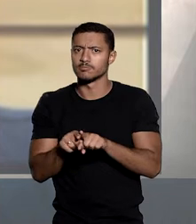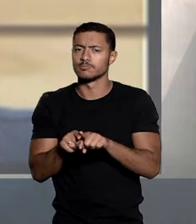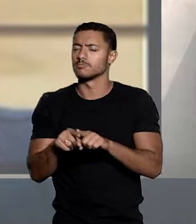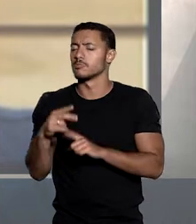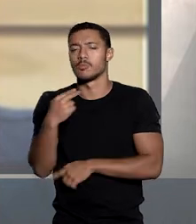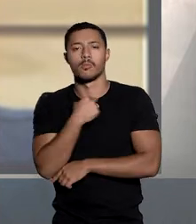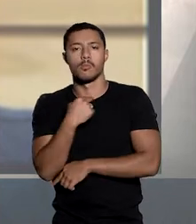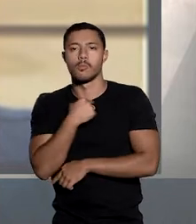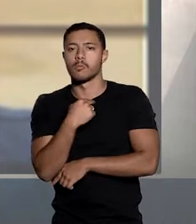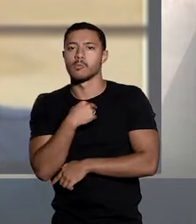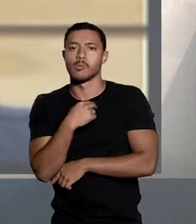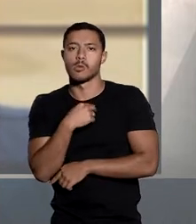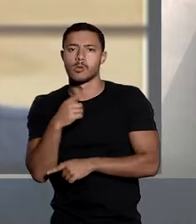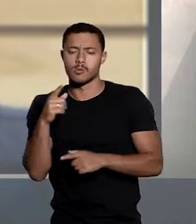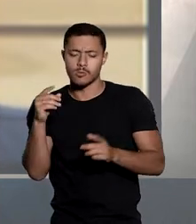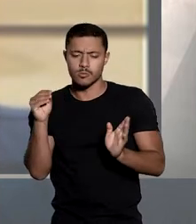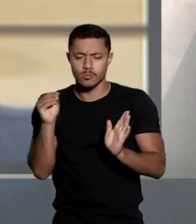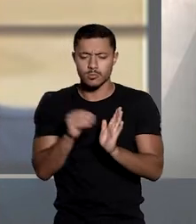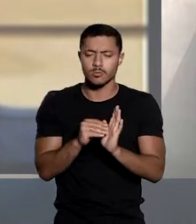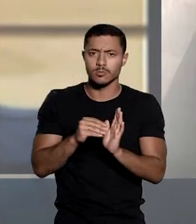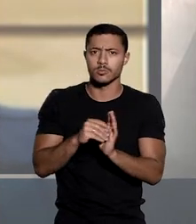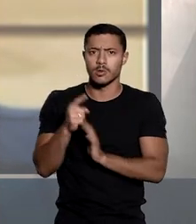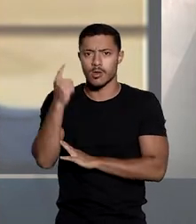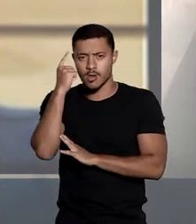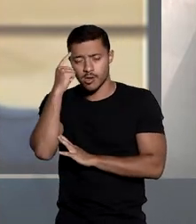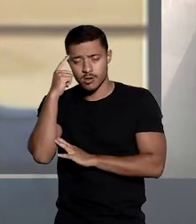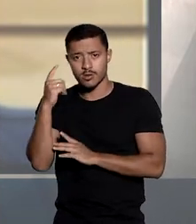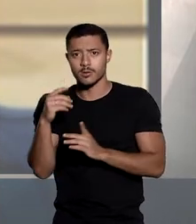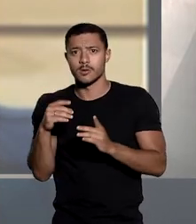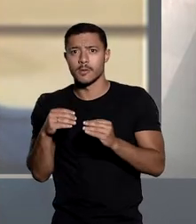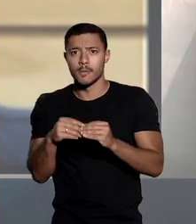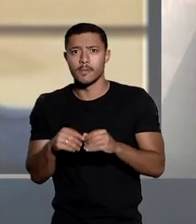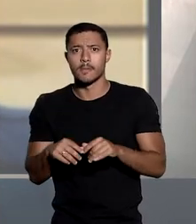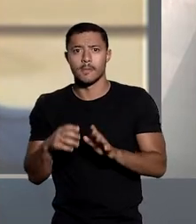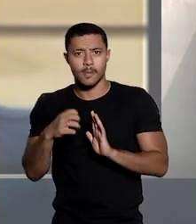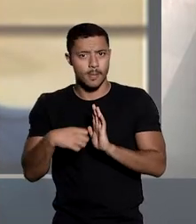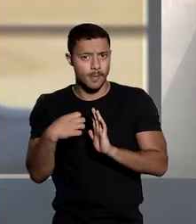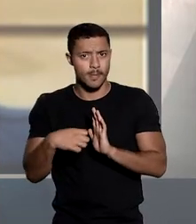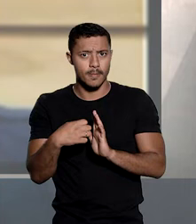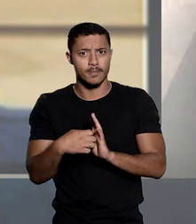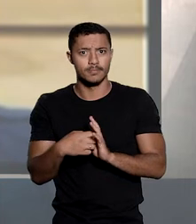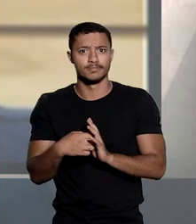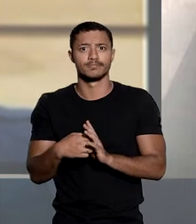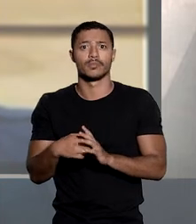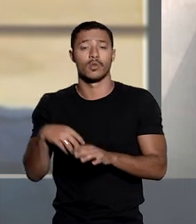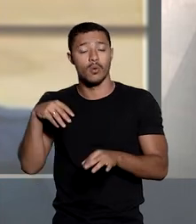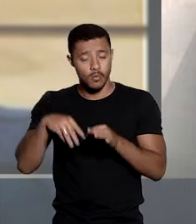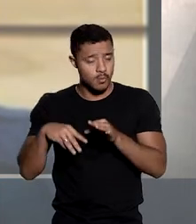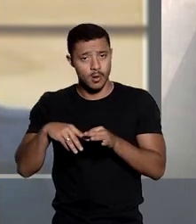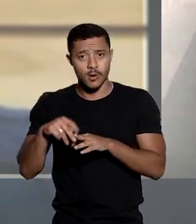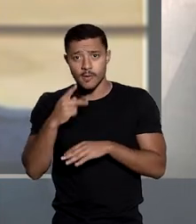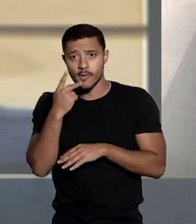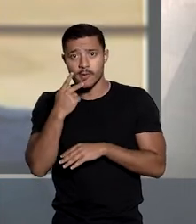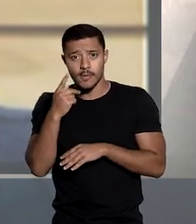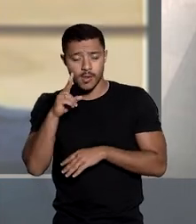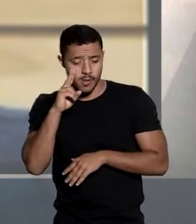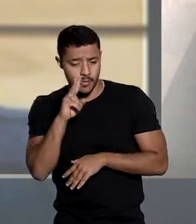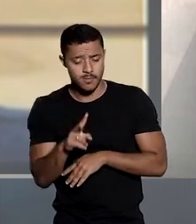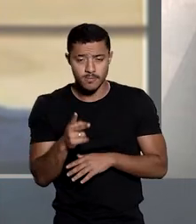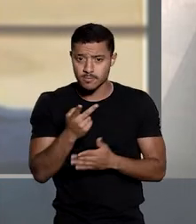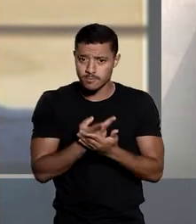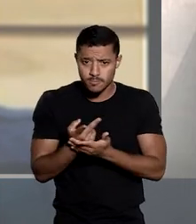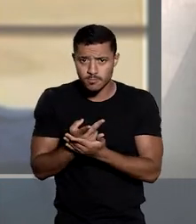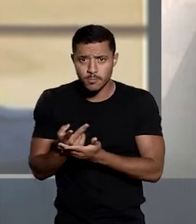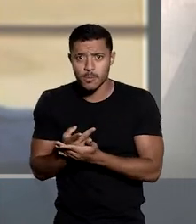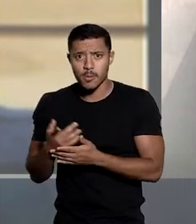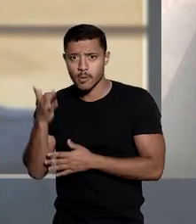não pode ser enquadrado na hipótese de dissolução irregular de empresa. O ministro ressaltou que essa previsão busca